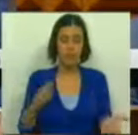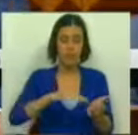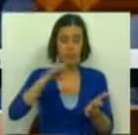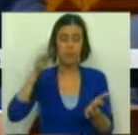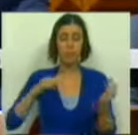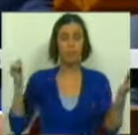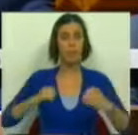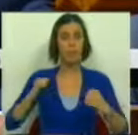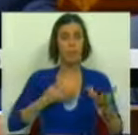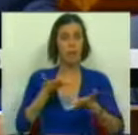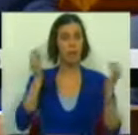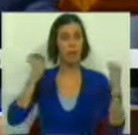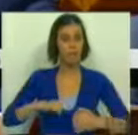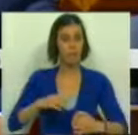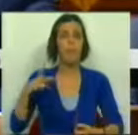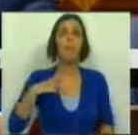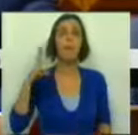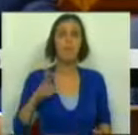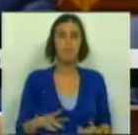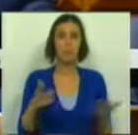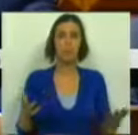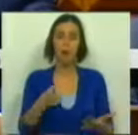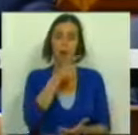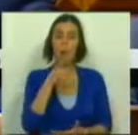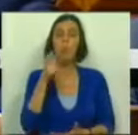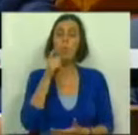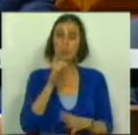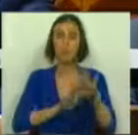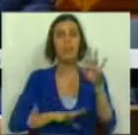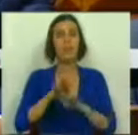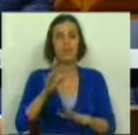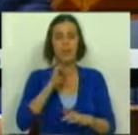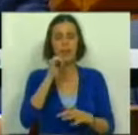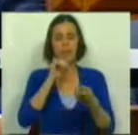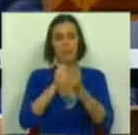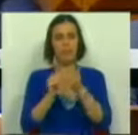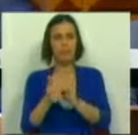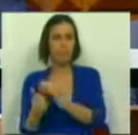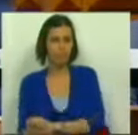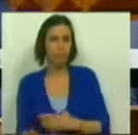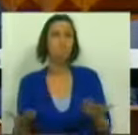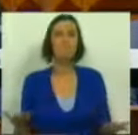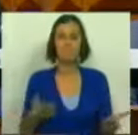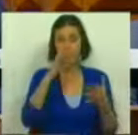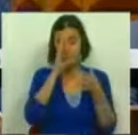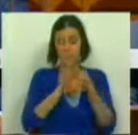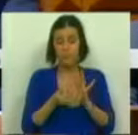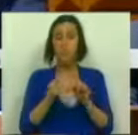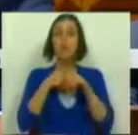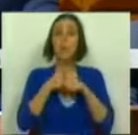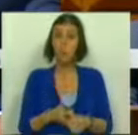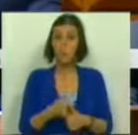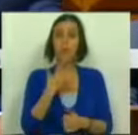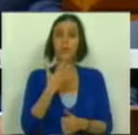da assinatura do Memorando de Entendimento, Portugal está comprometido e estão a fazer sucessivas reformas, escrupulosamente